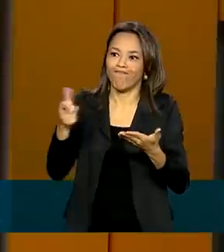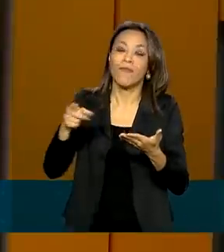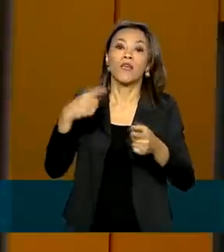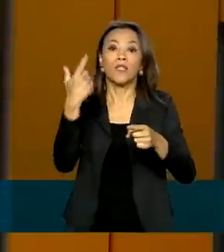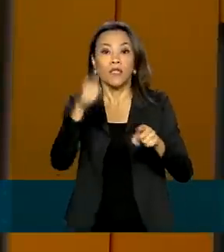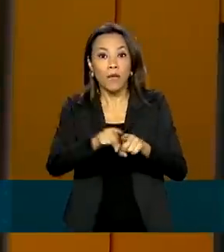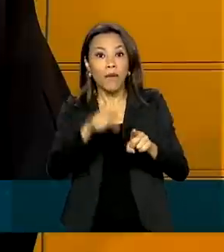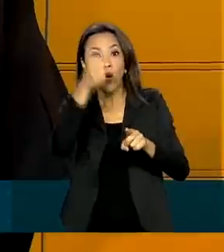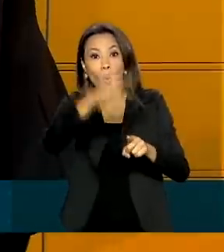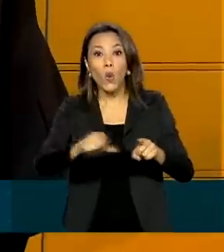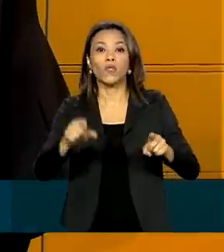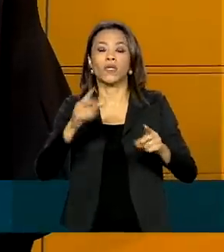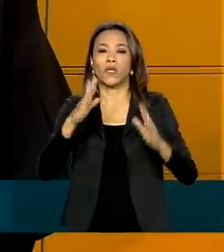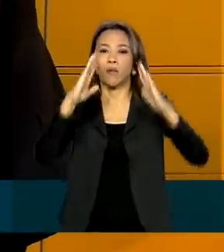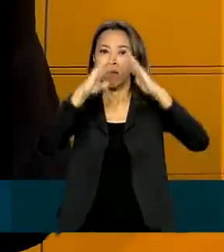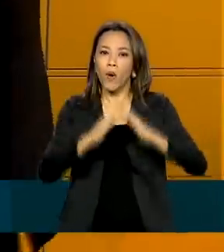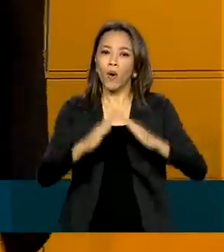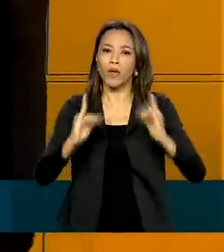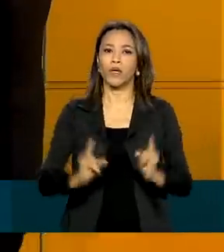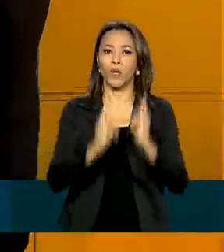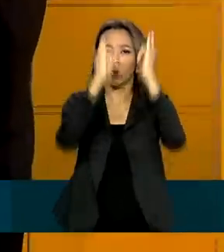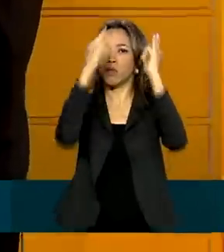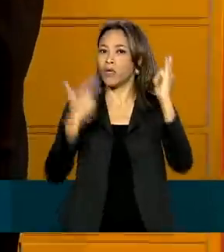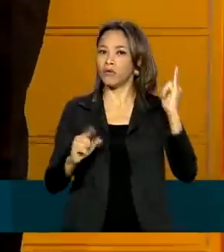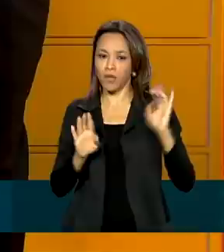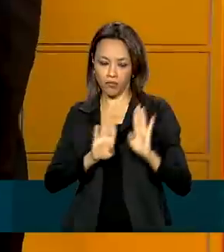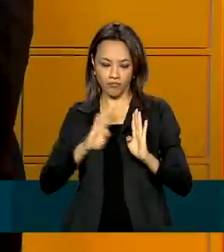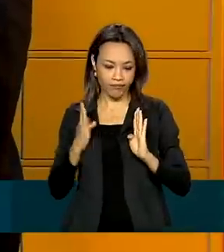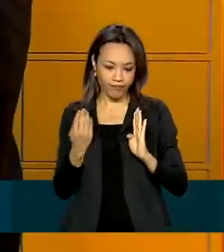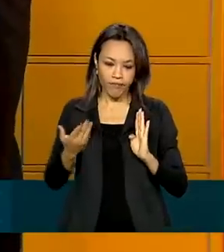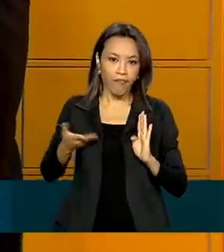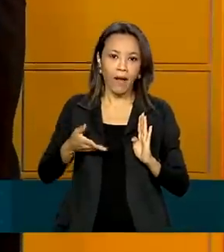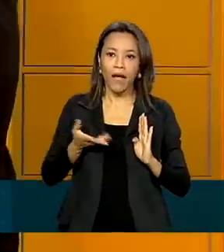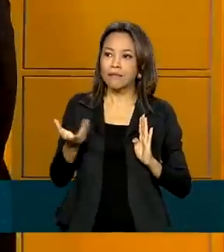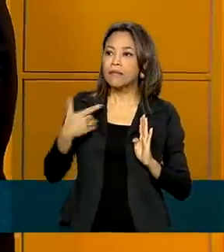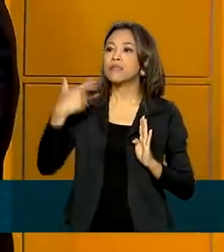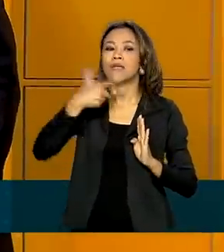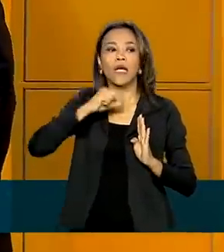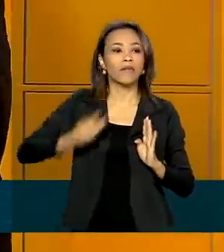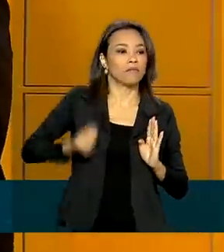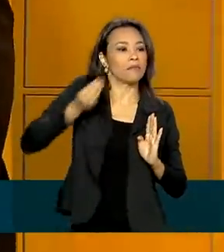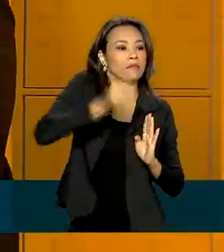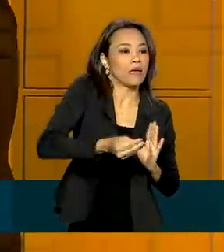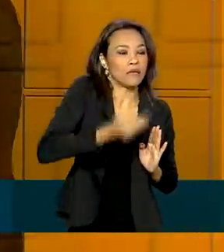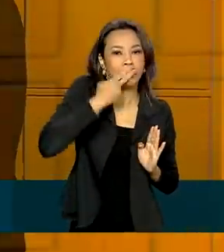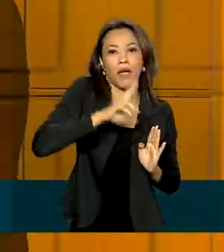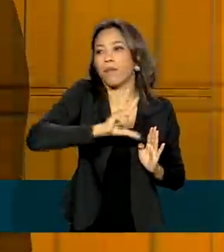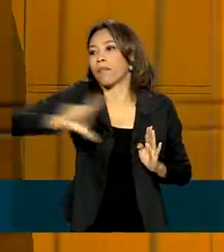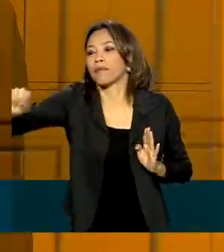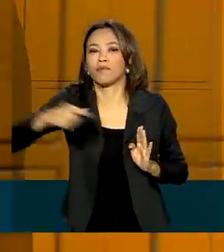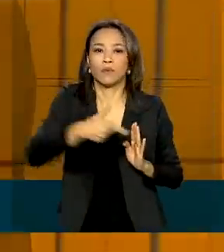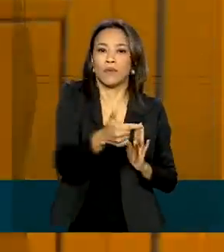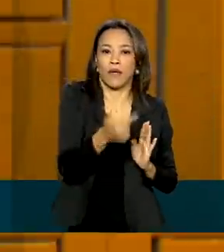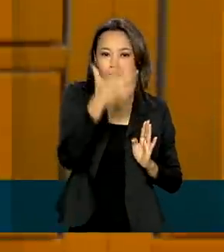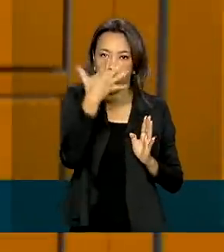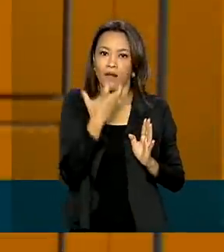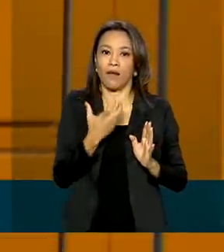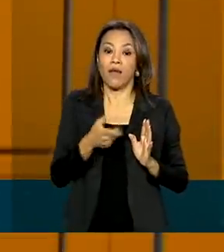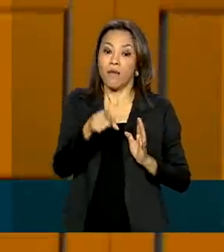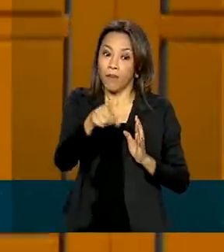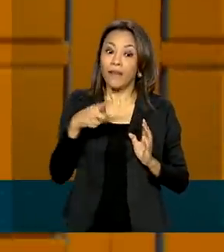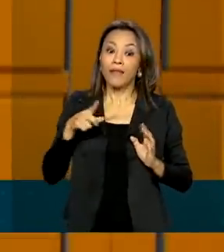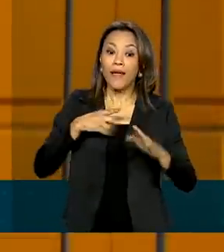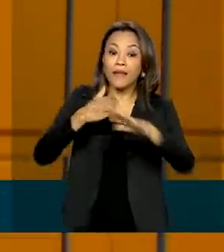condomínios sem portaria, por exemplo. O serviço é oferecido pelos Correios sem custo adicional. Para ter acesso ao CEP de um dos